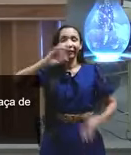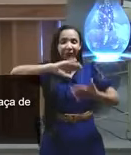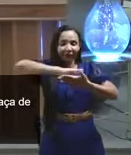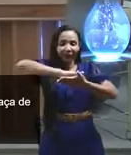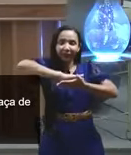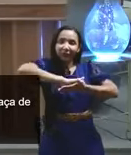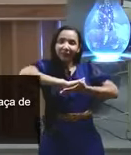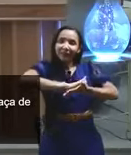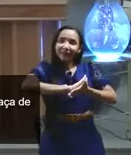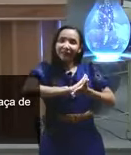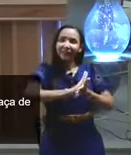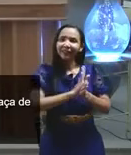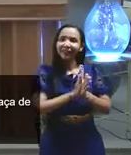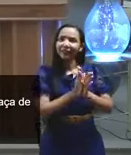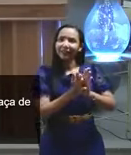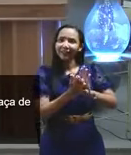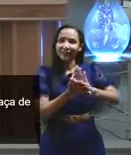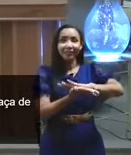debaixo